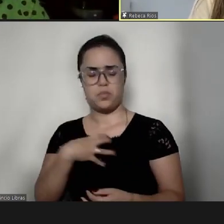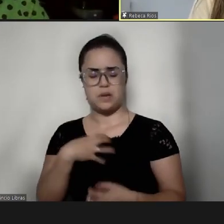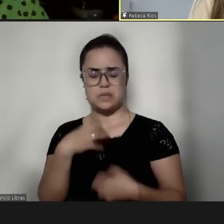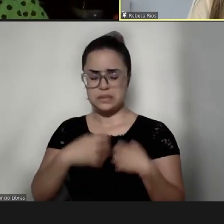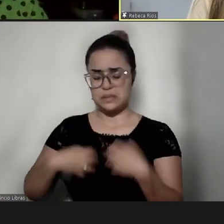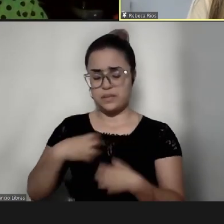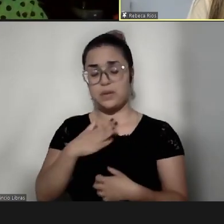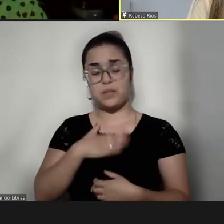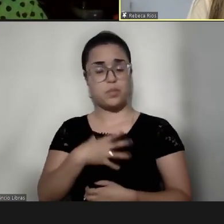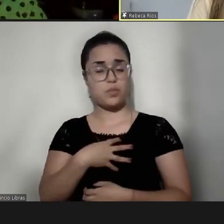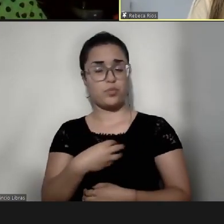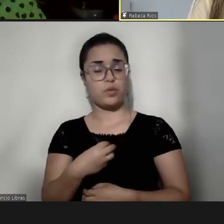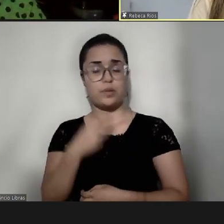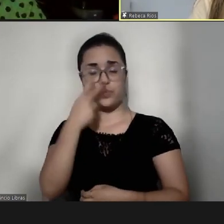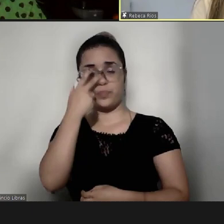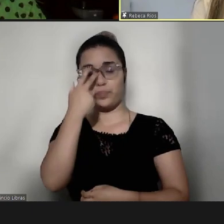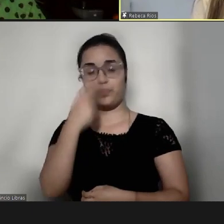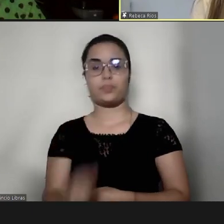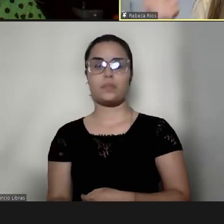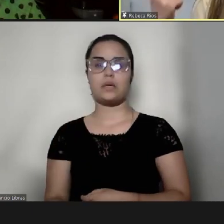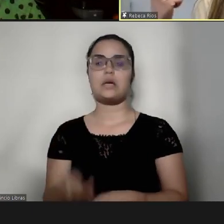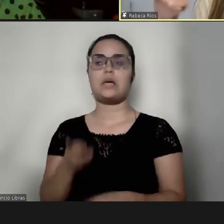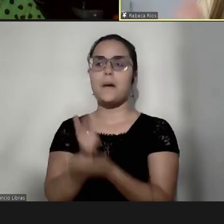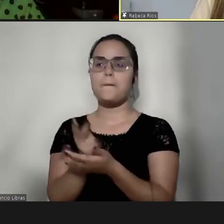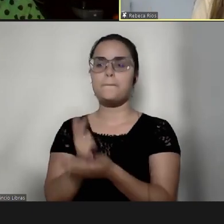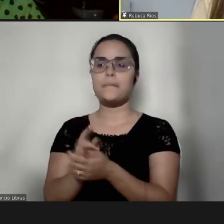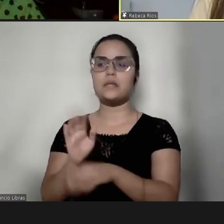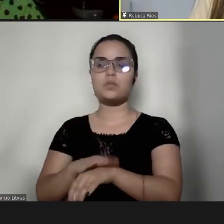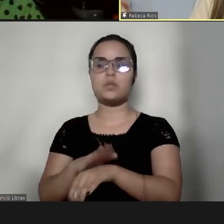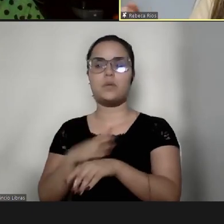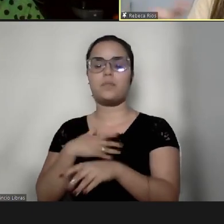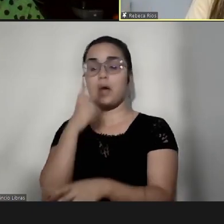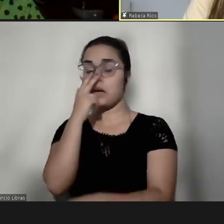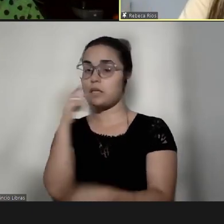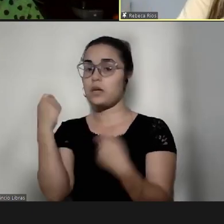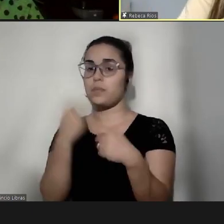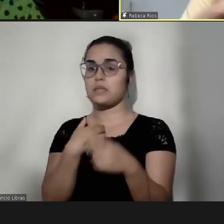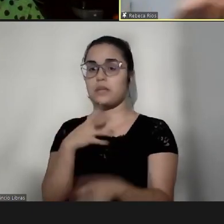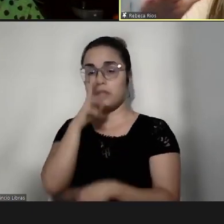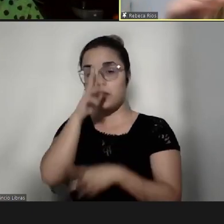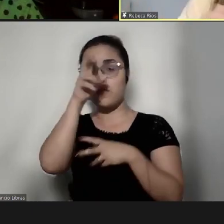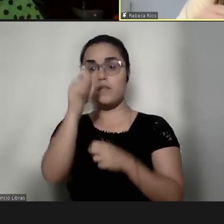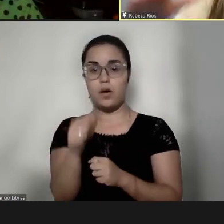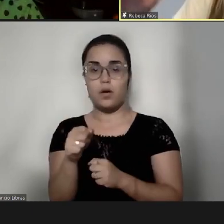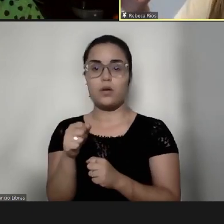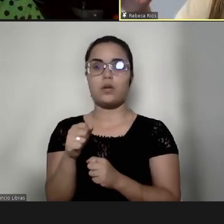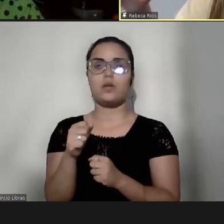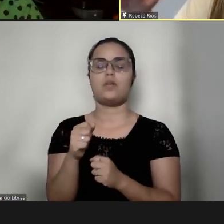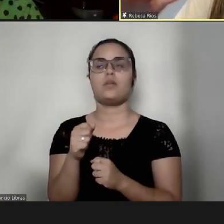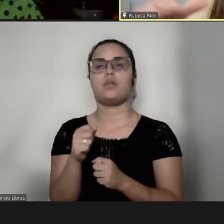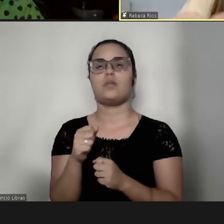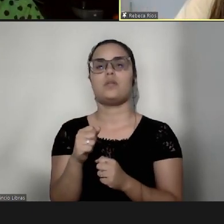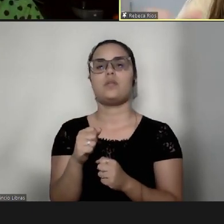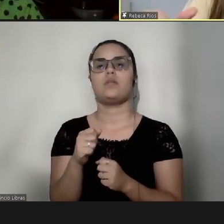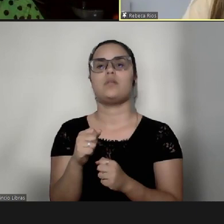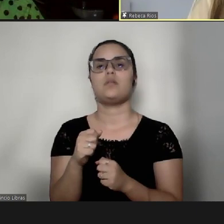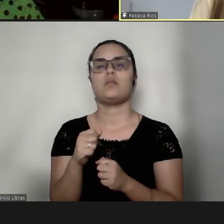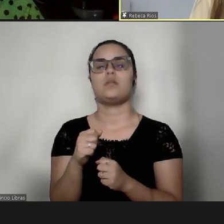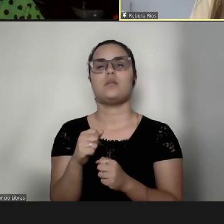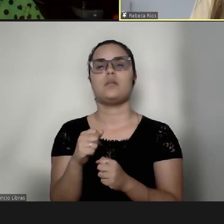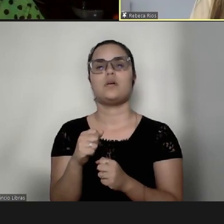filho, e ao mesmo tempo achar que eu tinha que ser forte, que eu falo que a gente fica até num estado meio de anestesia, assim,